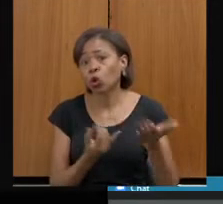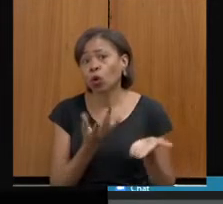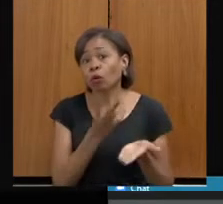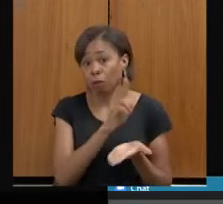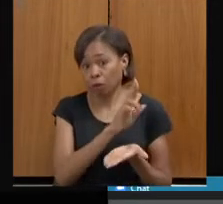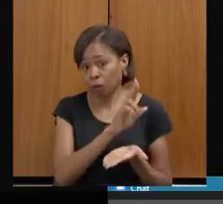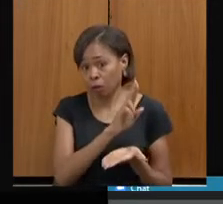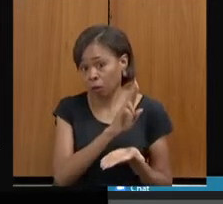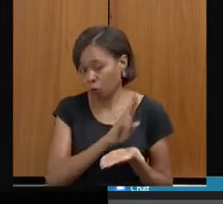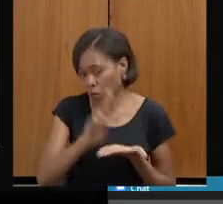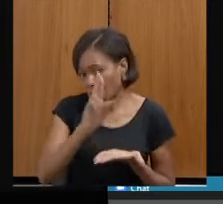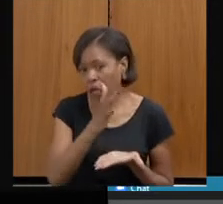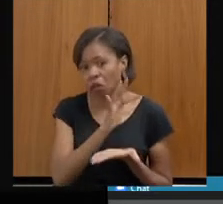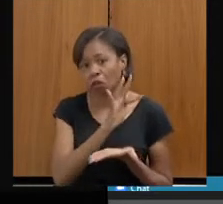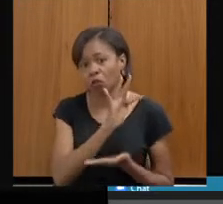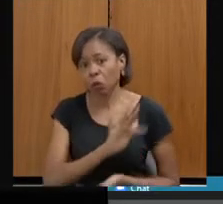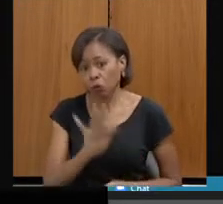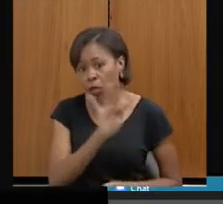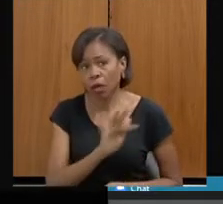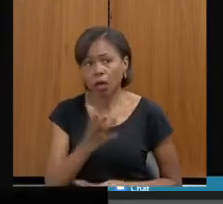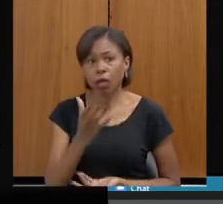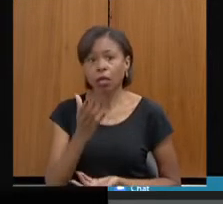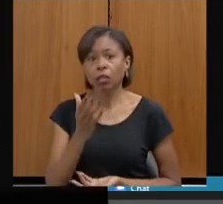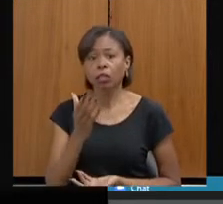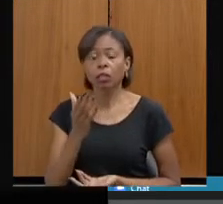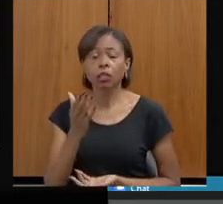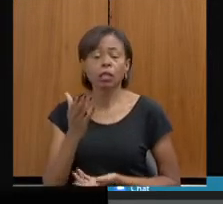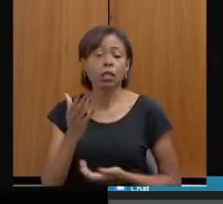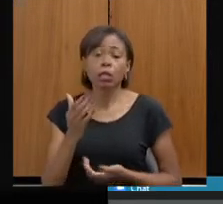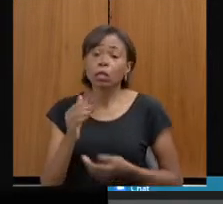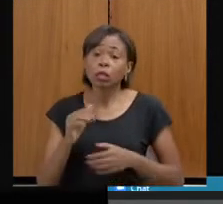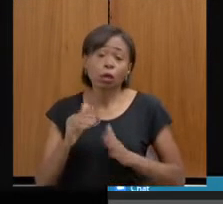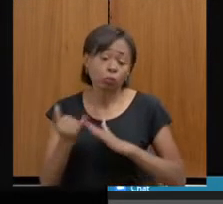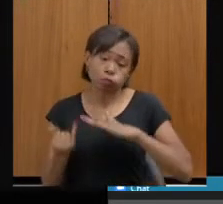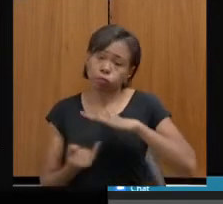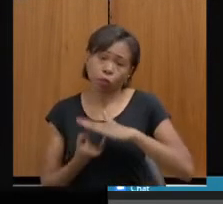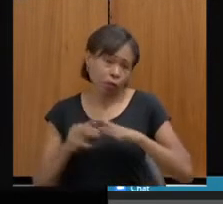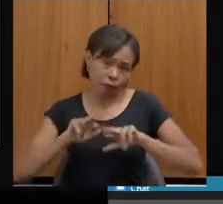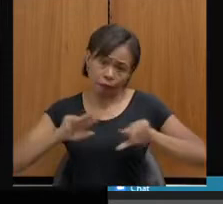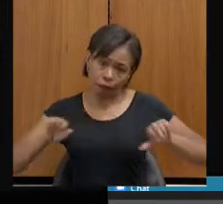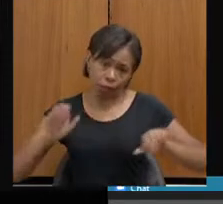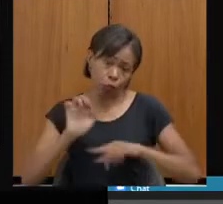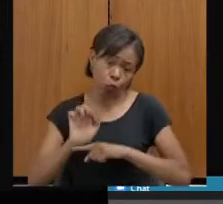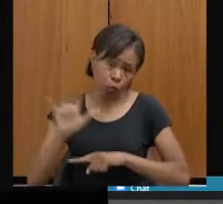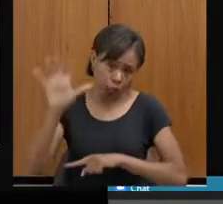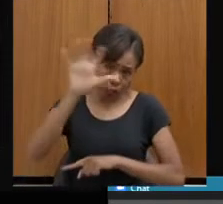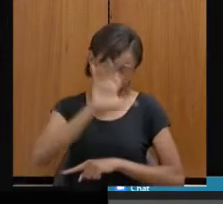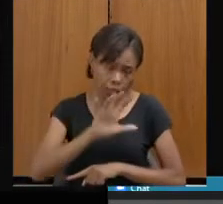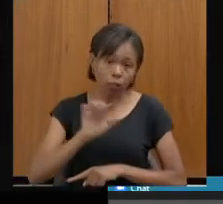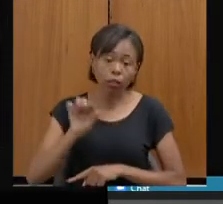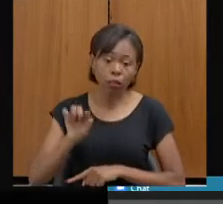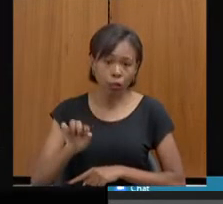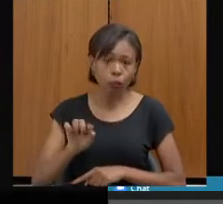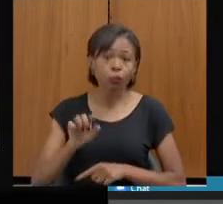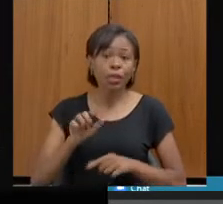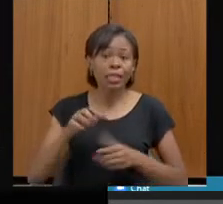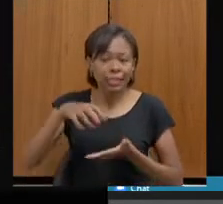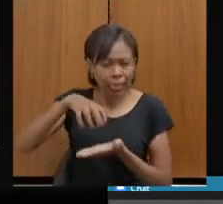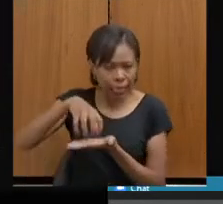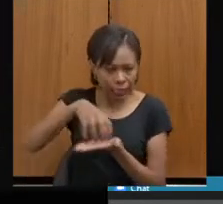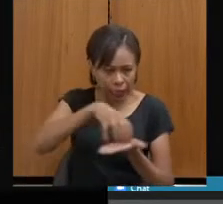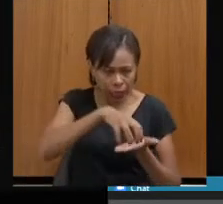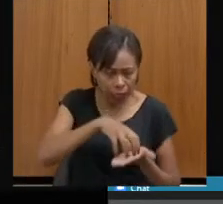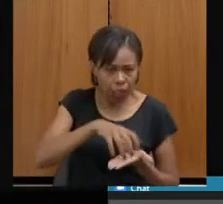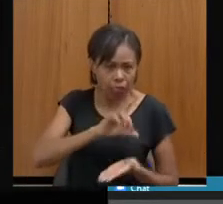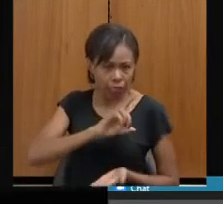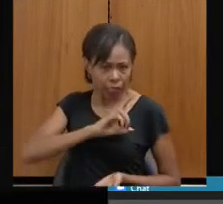faculdades, ONGs, enfim, por todo o Estado. e nós temos, viu, deputado, a maioria das nossas delegacias de mulheres, elas têm